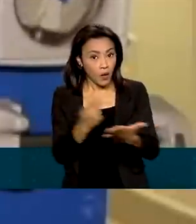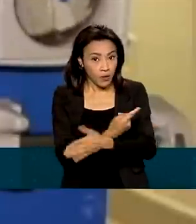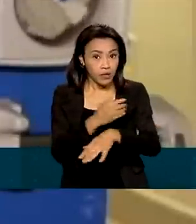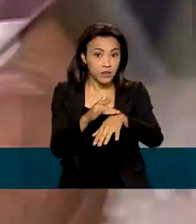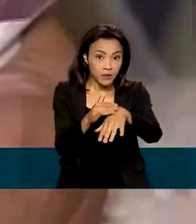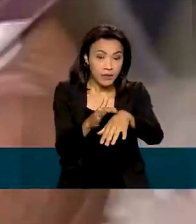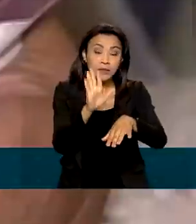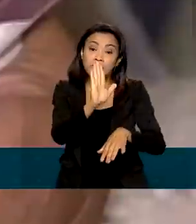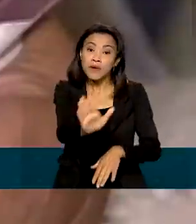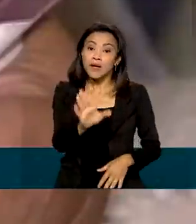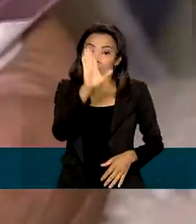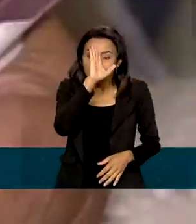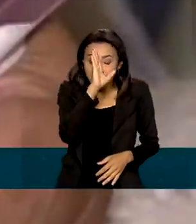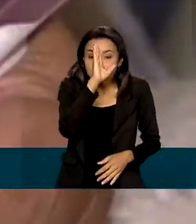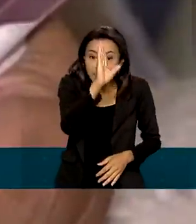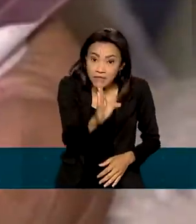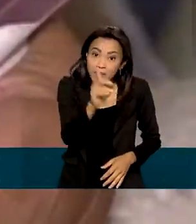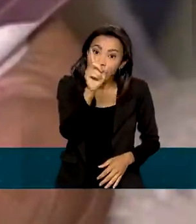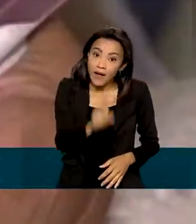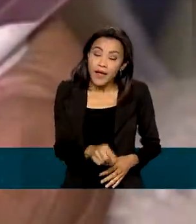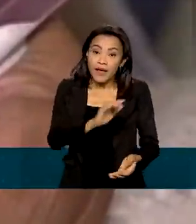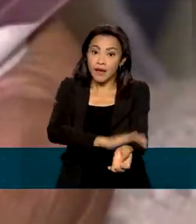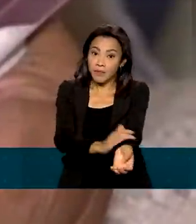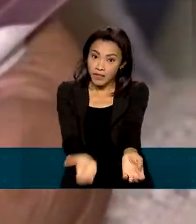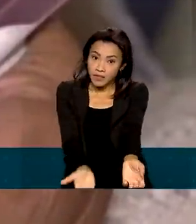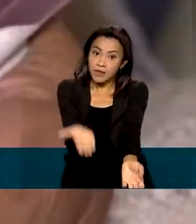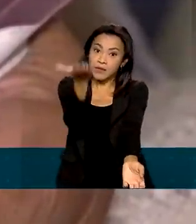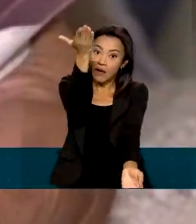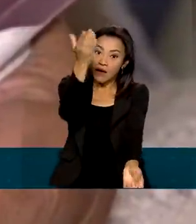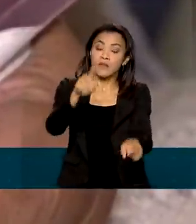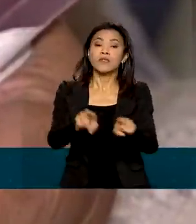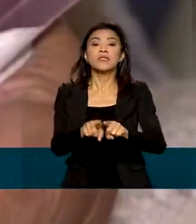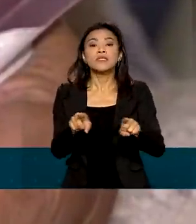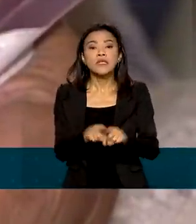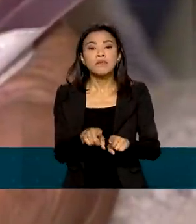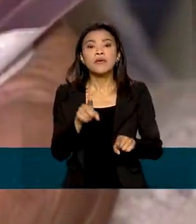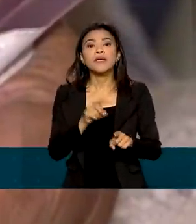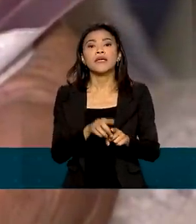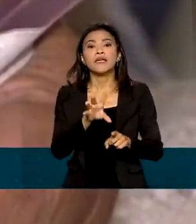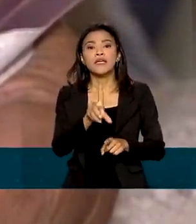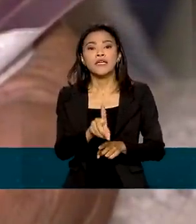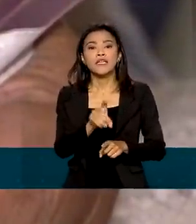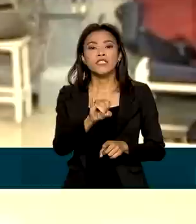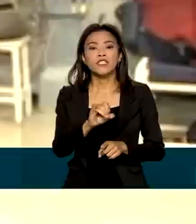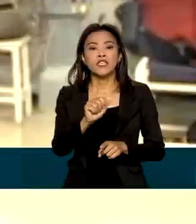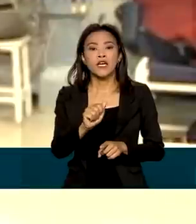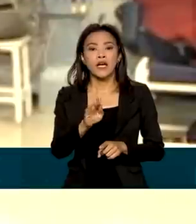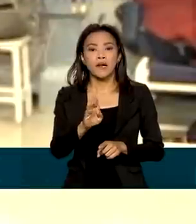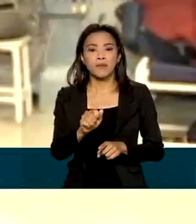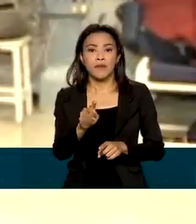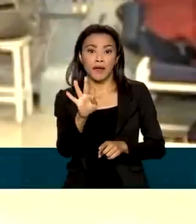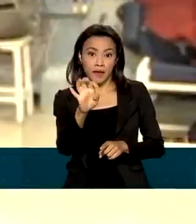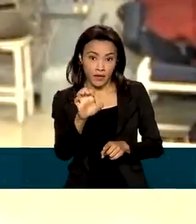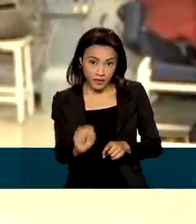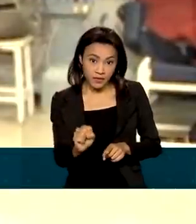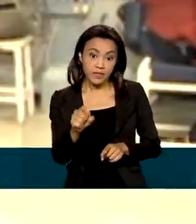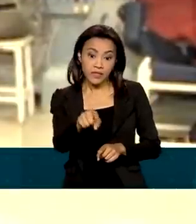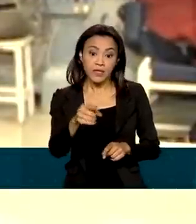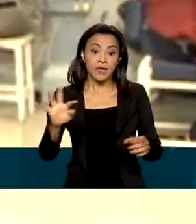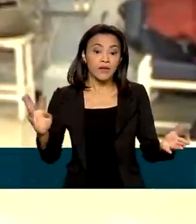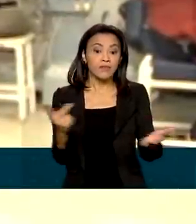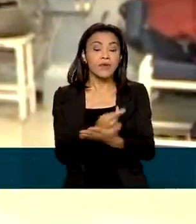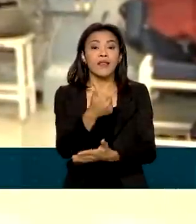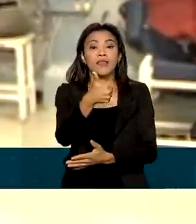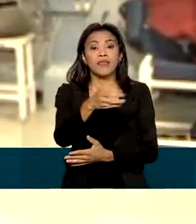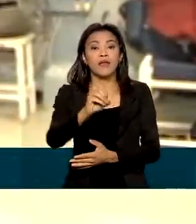mas as principais causas são a hipertensão e o diabetes mellitus. A doença, afeta cerca de 10 milhões de